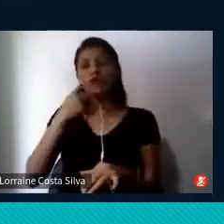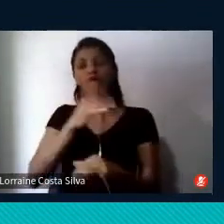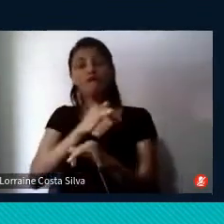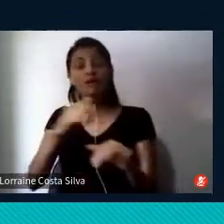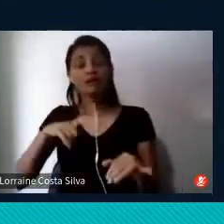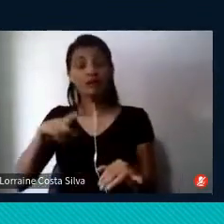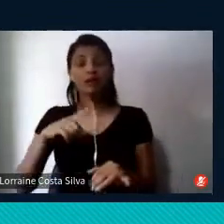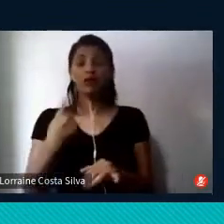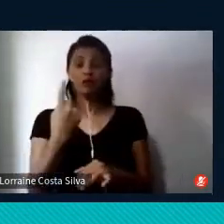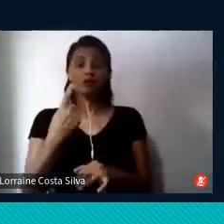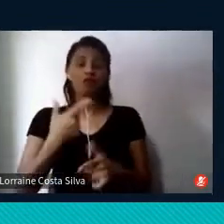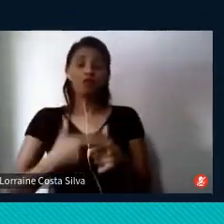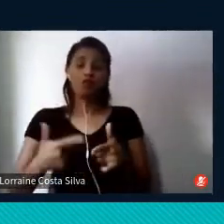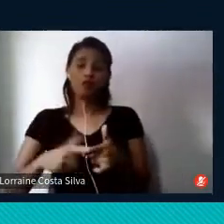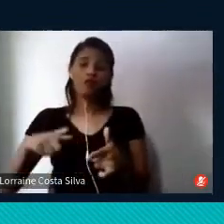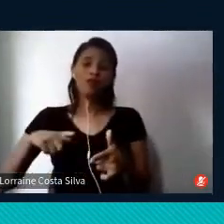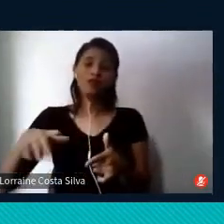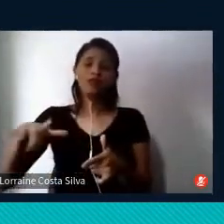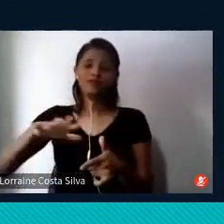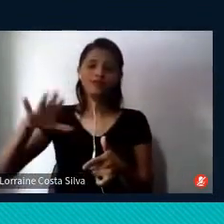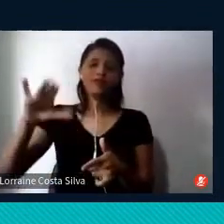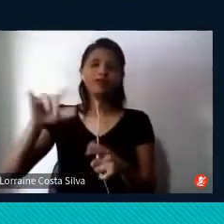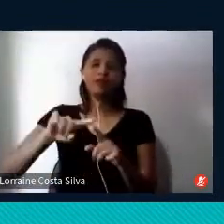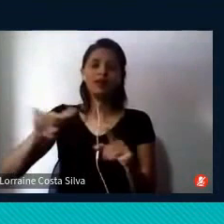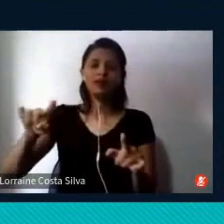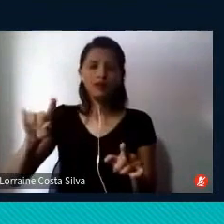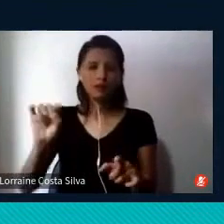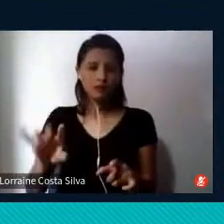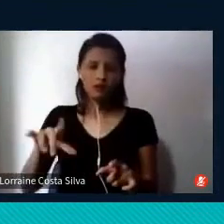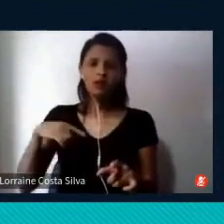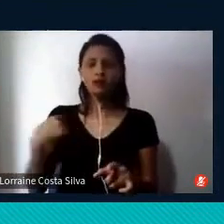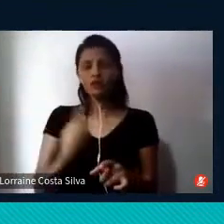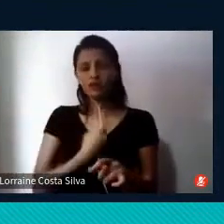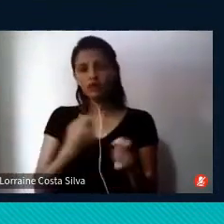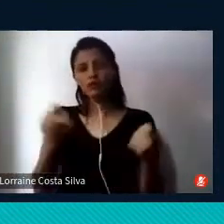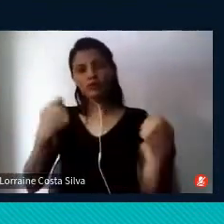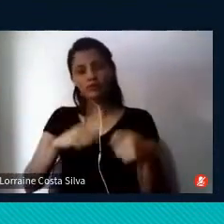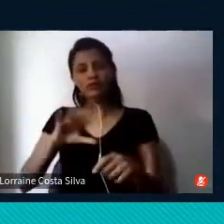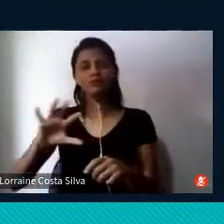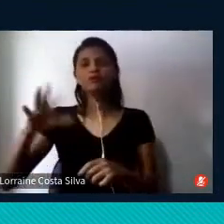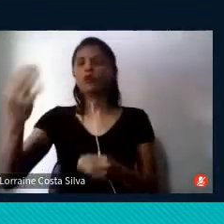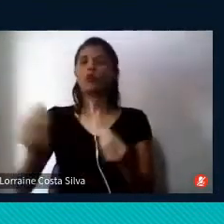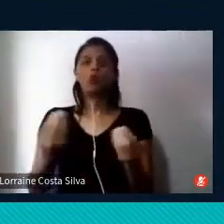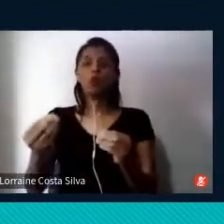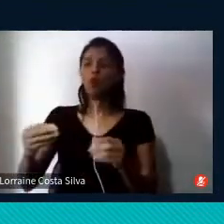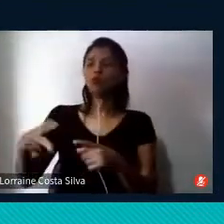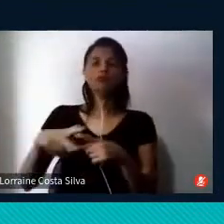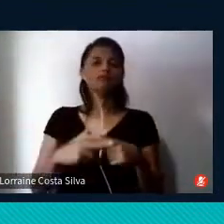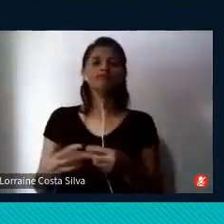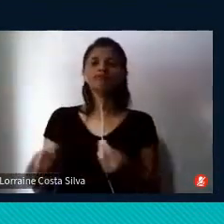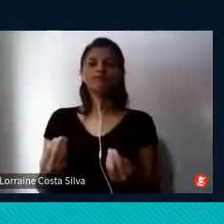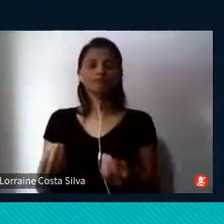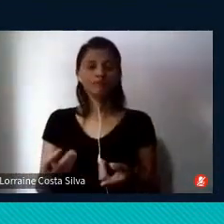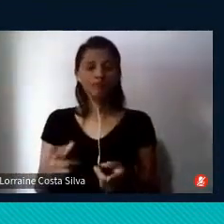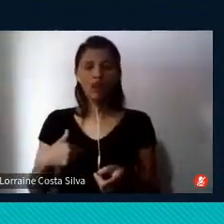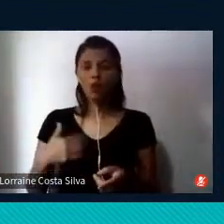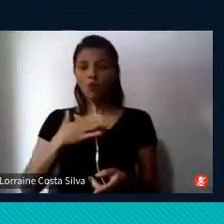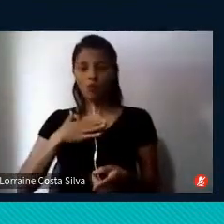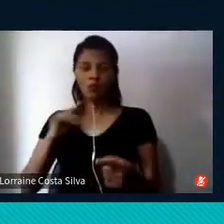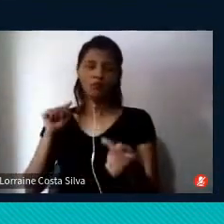circulando sobre a ciência, não são necessariamente credíveis, e a gente precisa resolver isso. Ou seja, o meu objetivo aqui não é